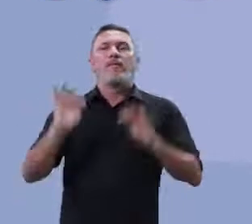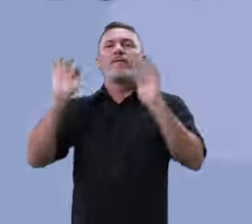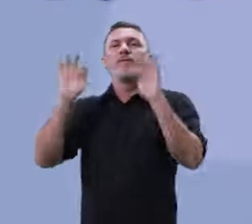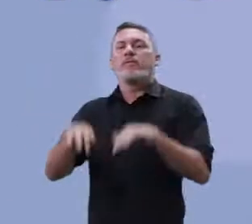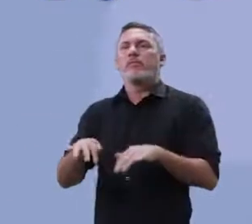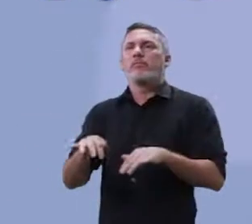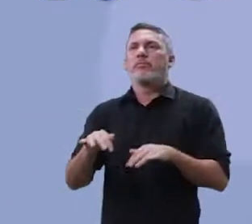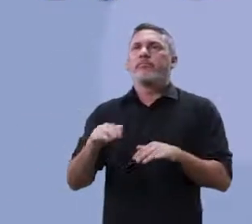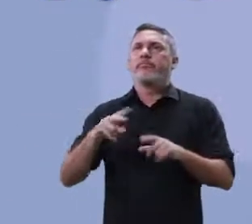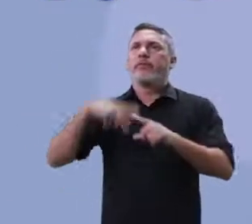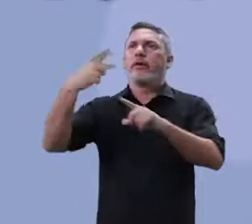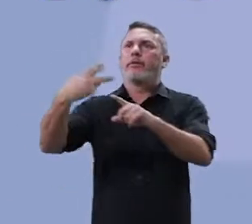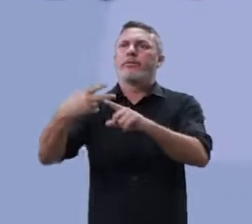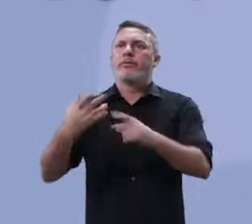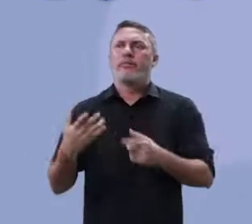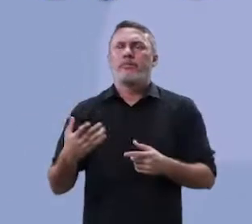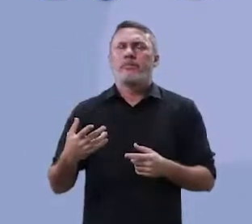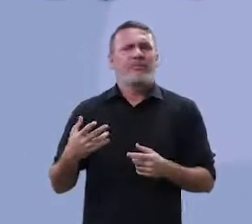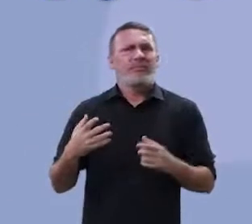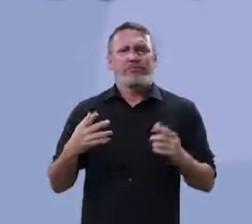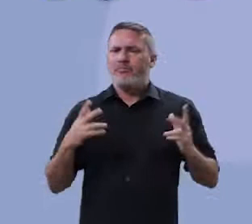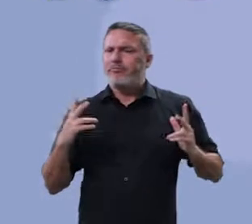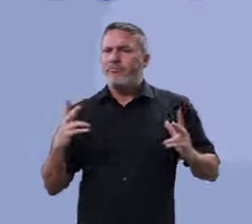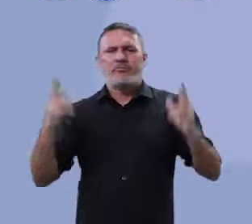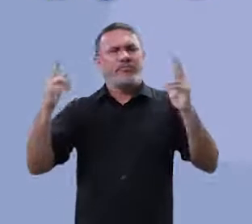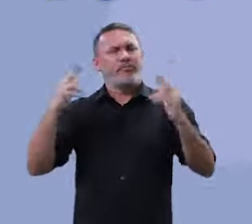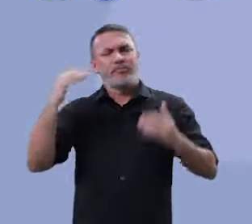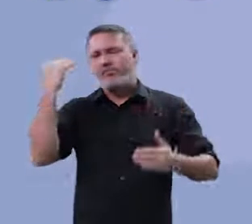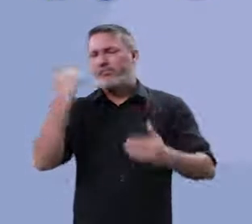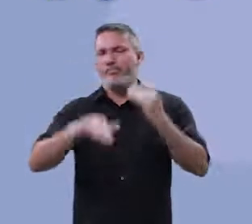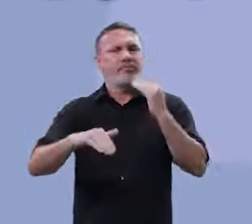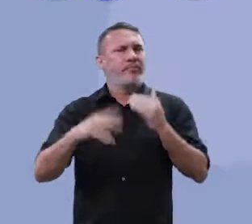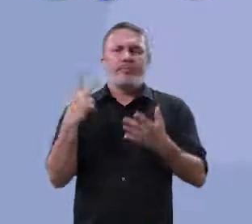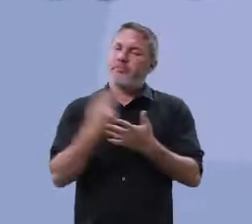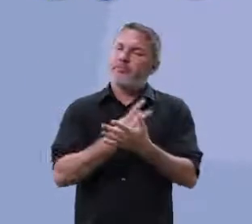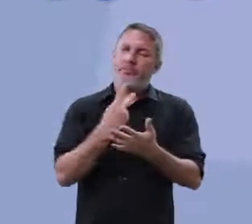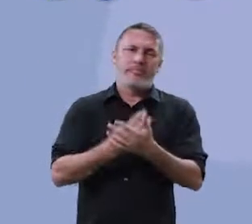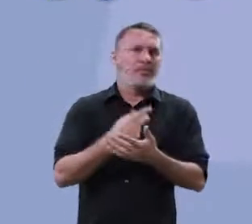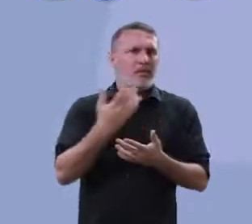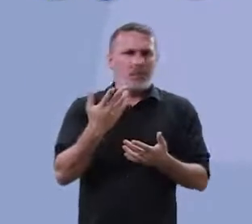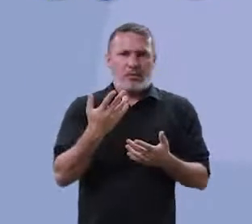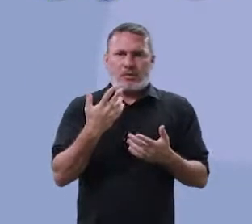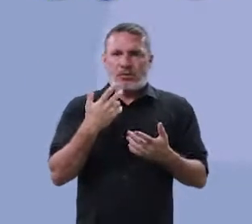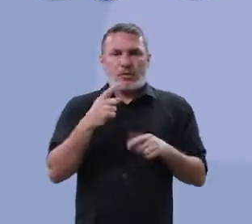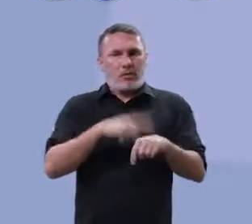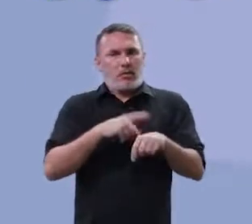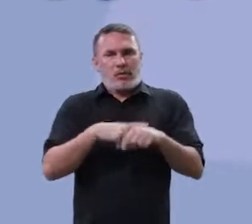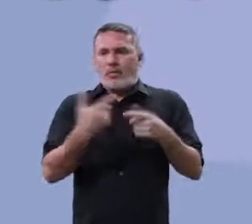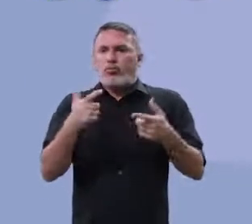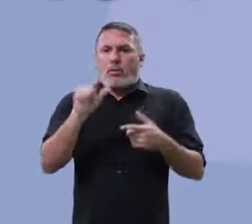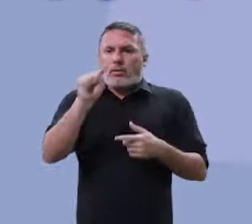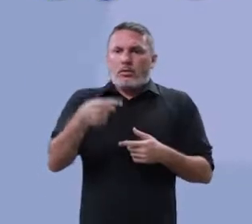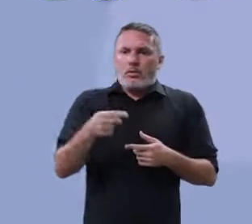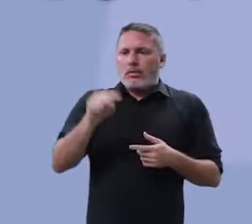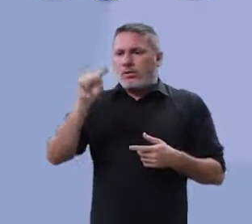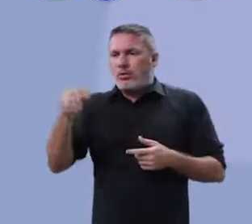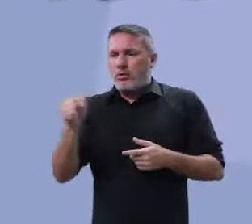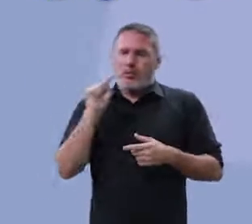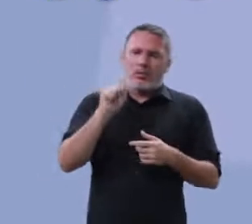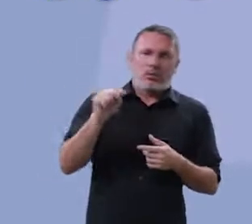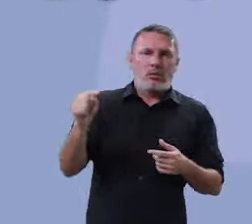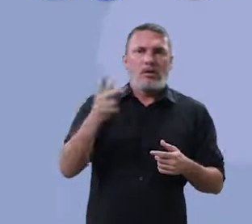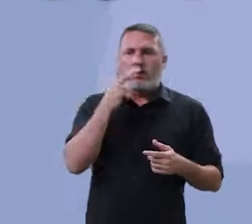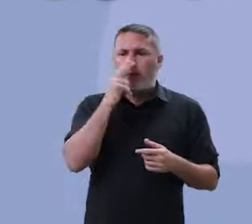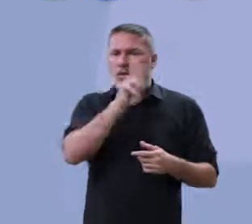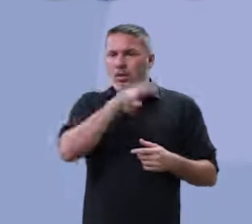e termina lá em proporção. Isso tudo aí não tem tempo para respirar, porque não há vírgulas, há ausência de